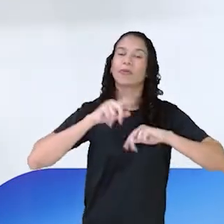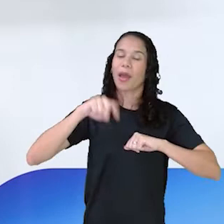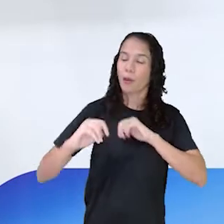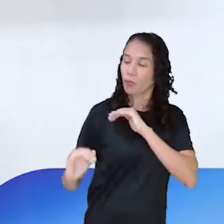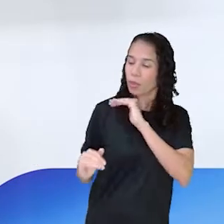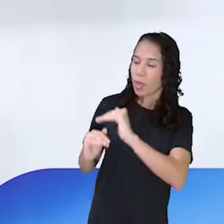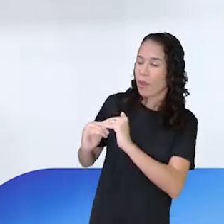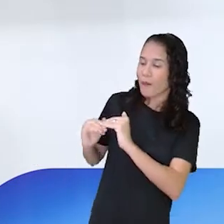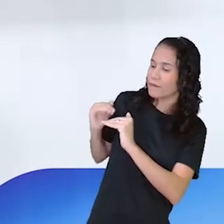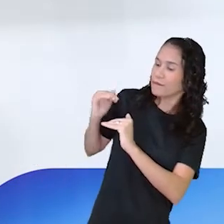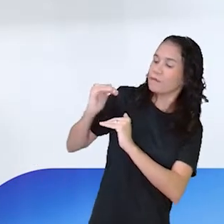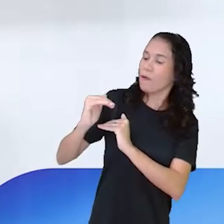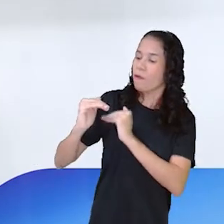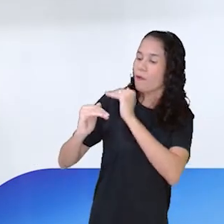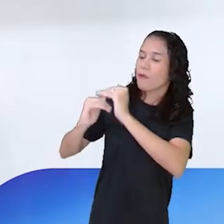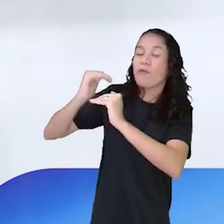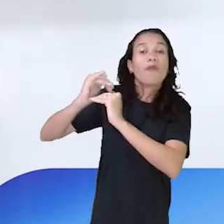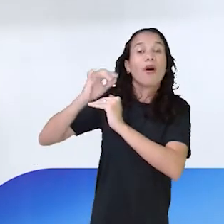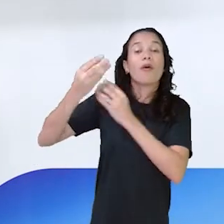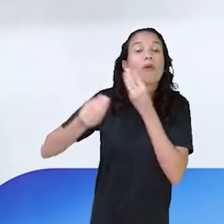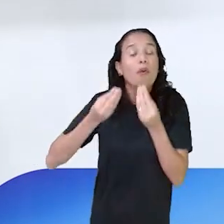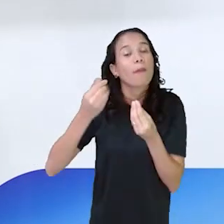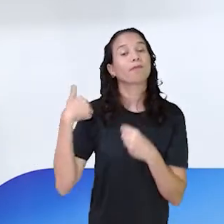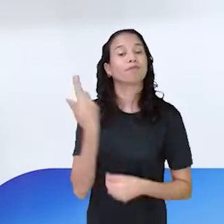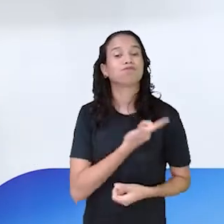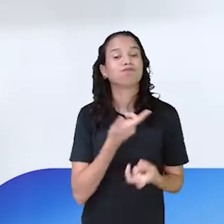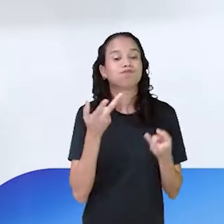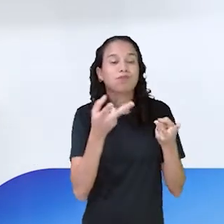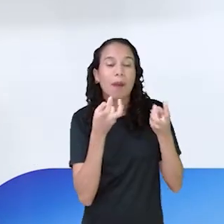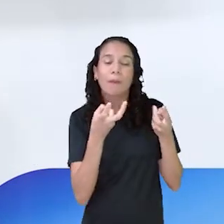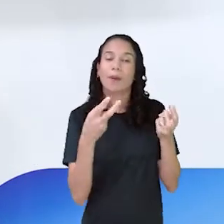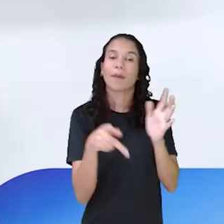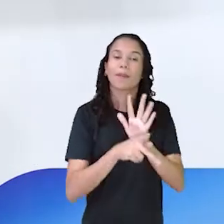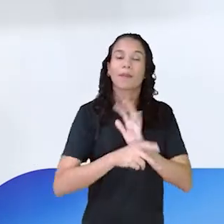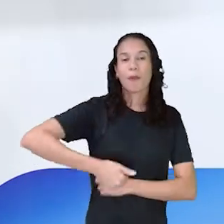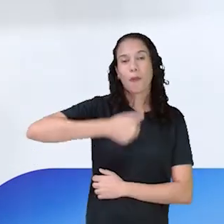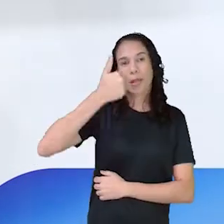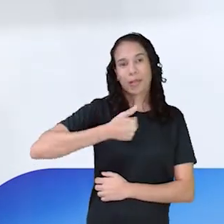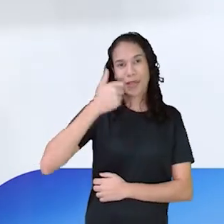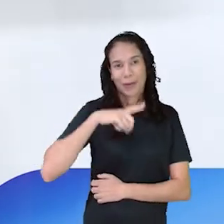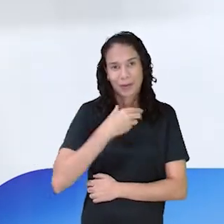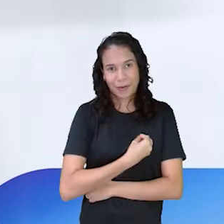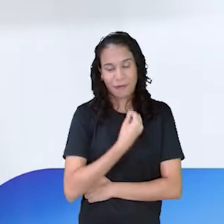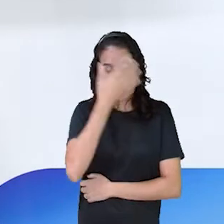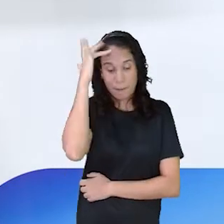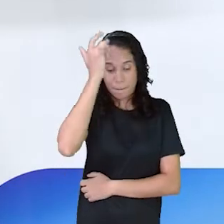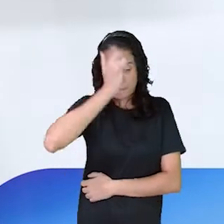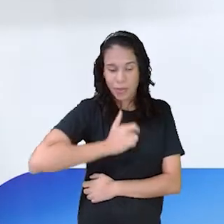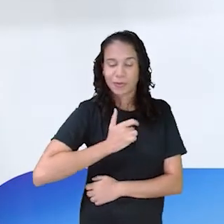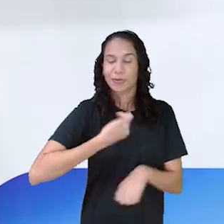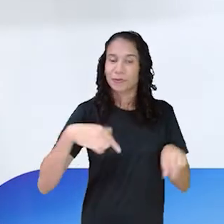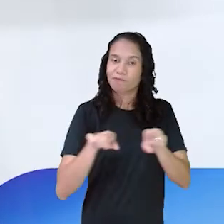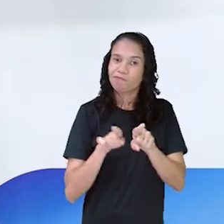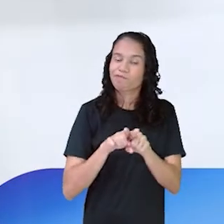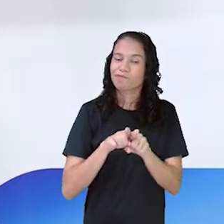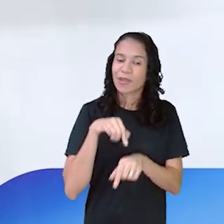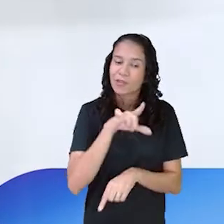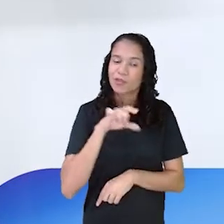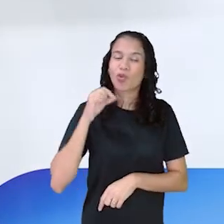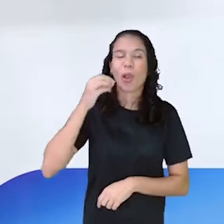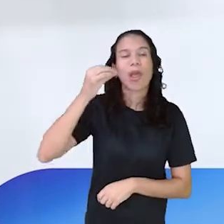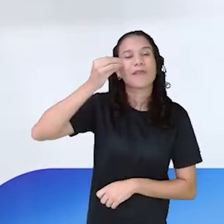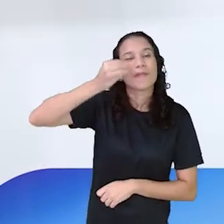desenvolvimento dessa percepção faz com que a gente identifique nossas qualidades. E faz com que a gente também escolha as